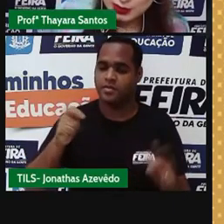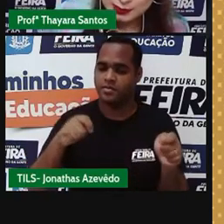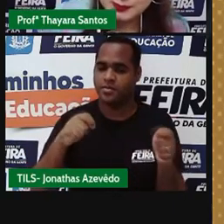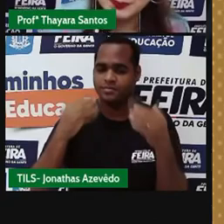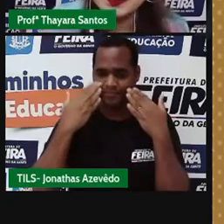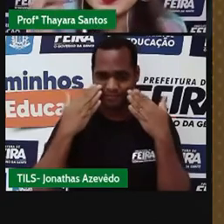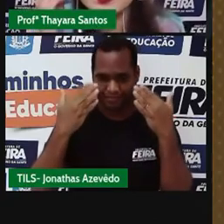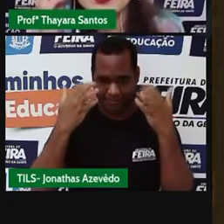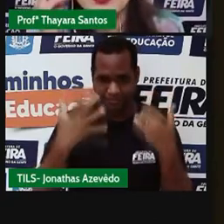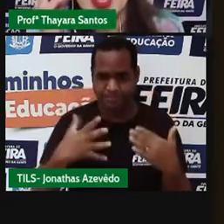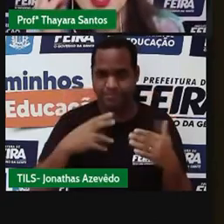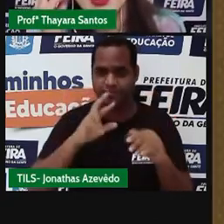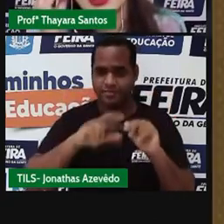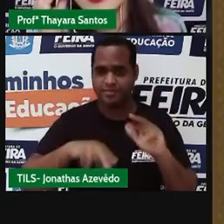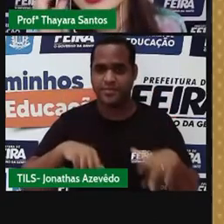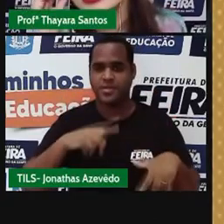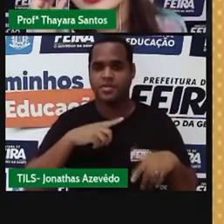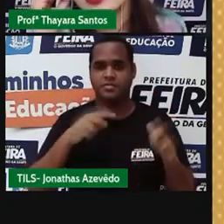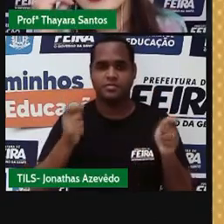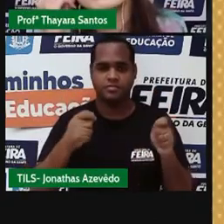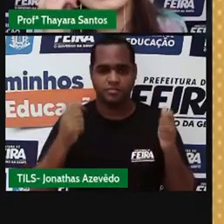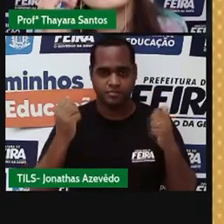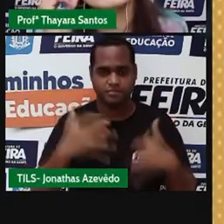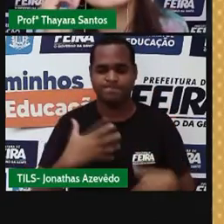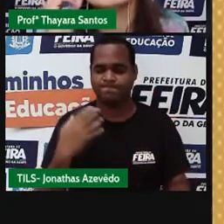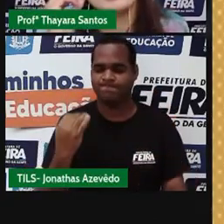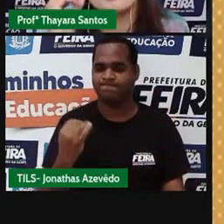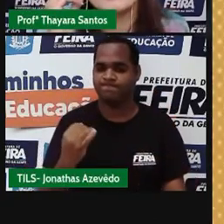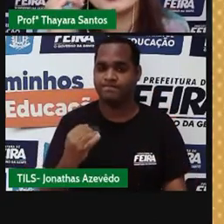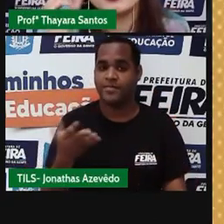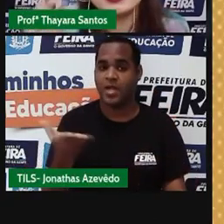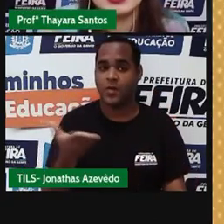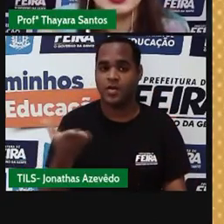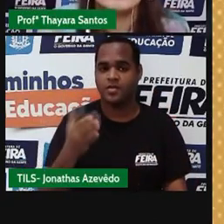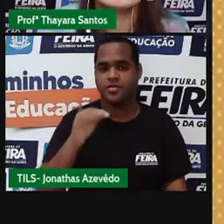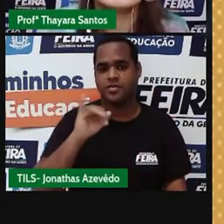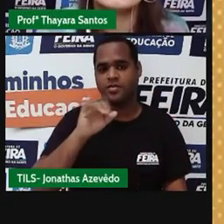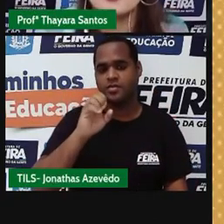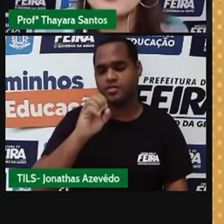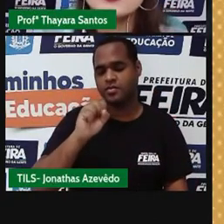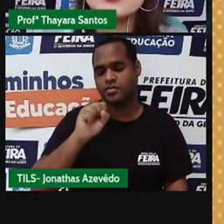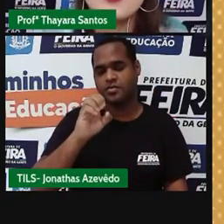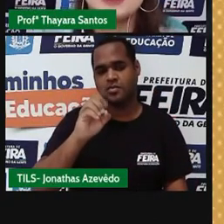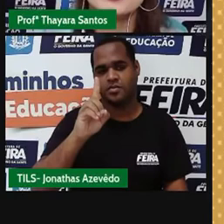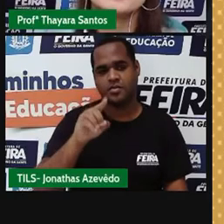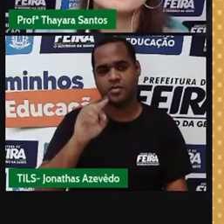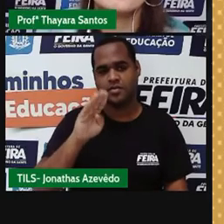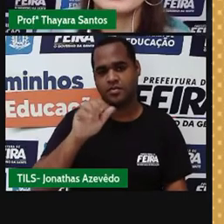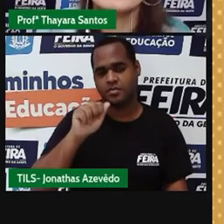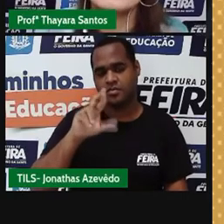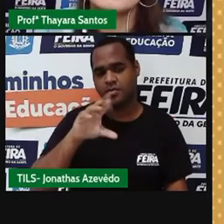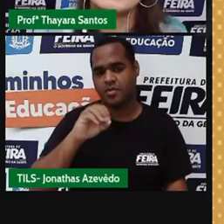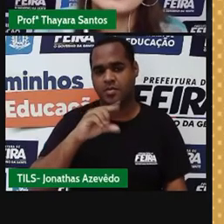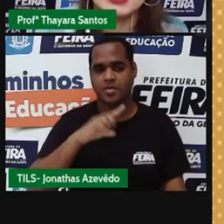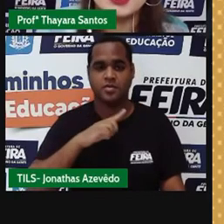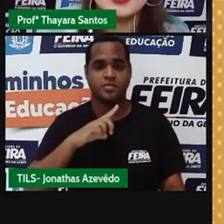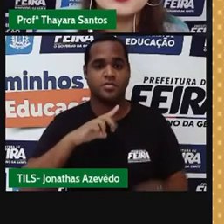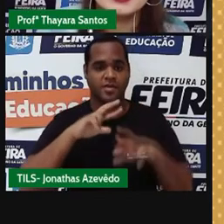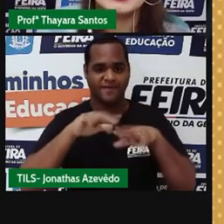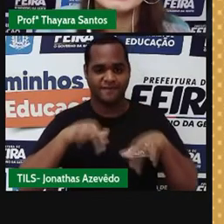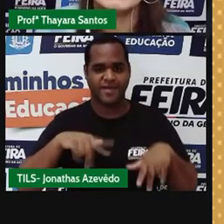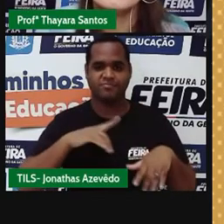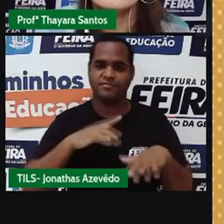nêutrons. Agora, a gente vai conhecer os isóbaros. Os isóbaros são átomos de diferentes elementos